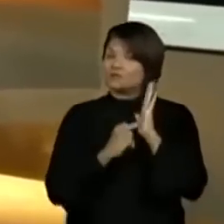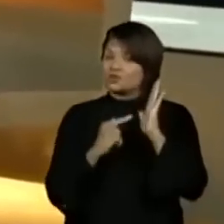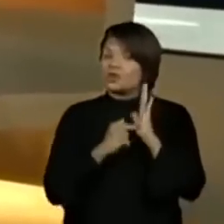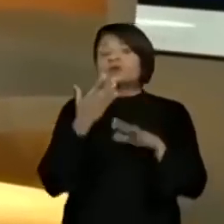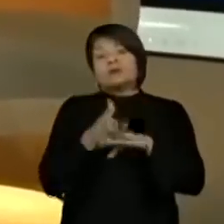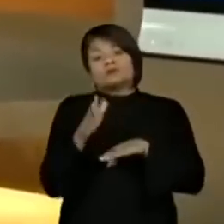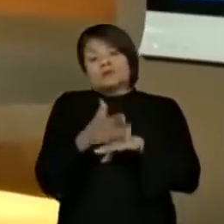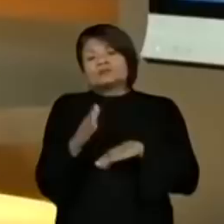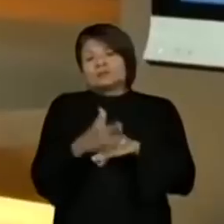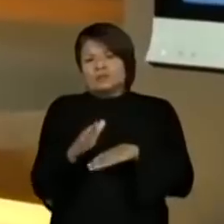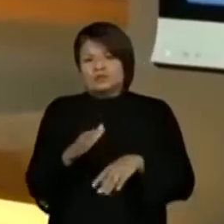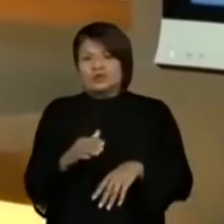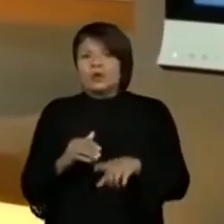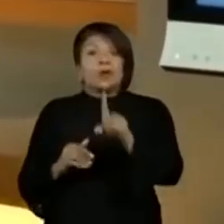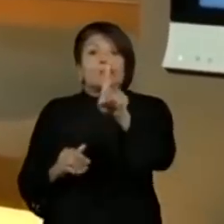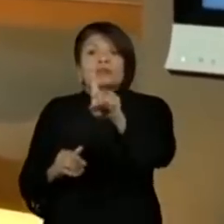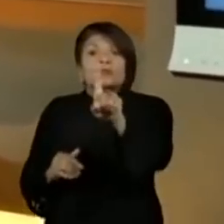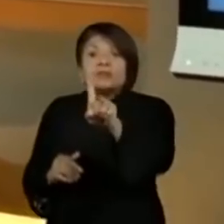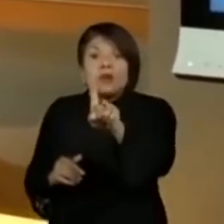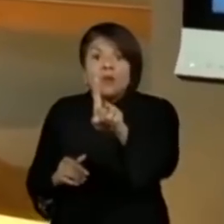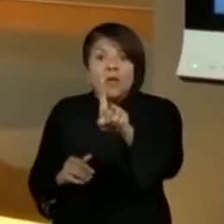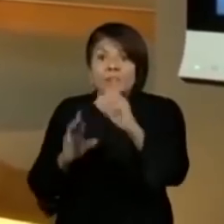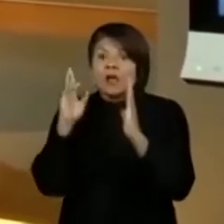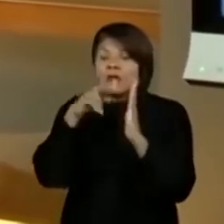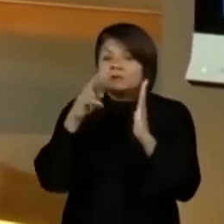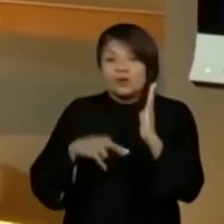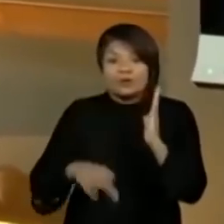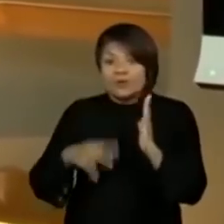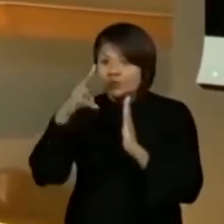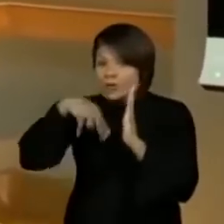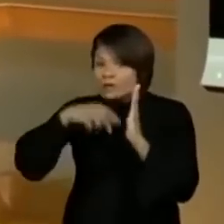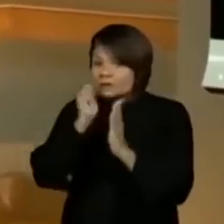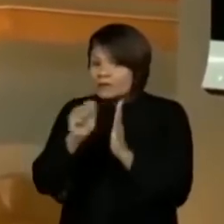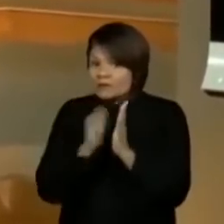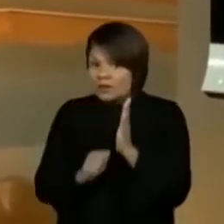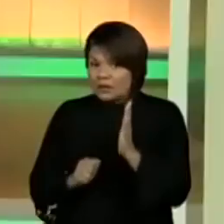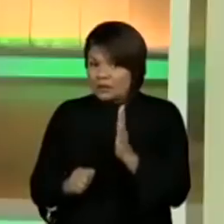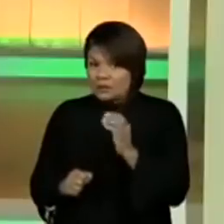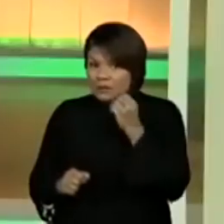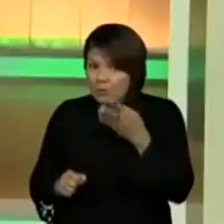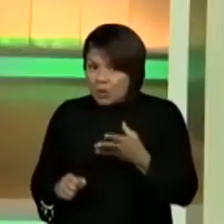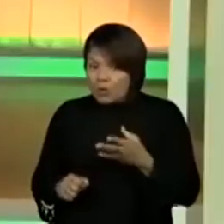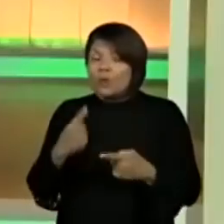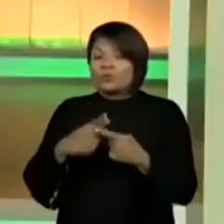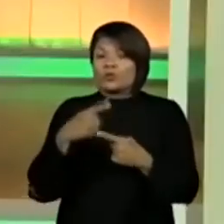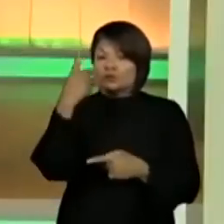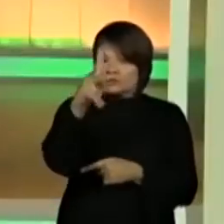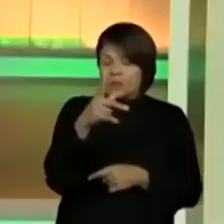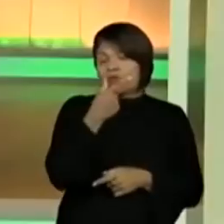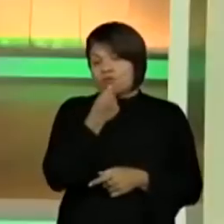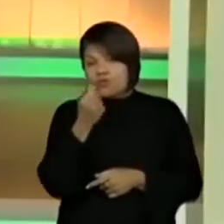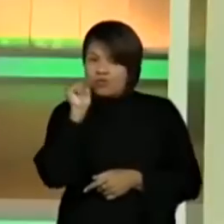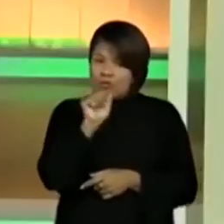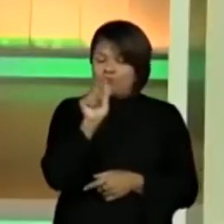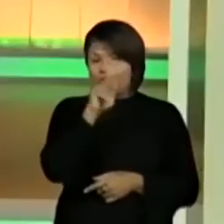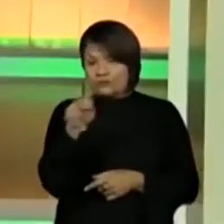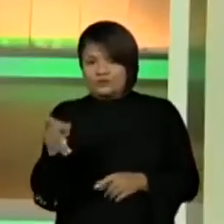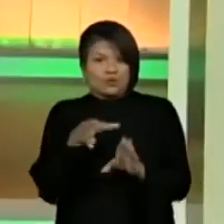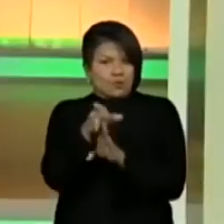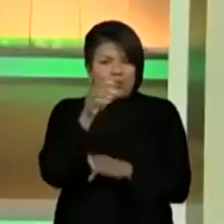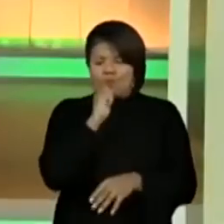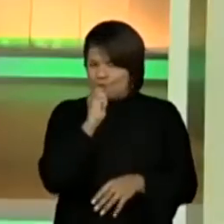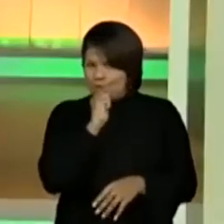exercício com ele. Não é para sair fazendo os exercícios do Ler e Escrever se o seu professor ou a sua professora não orientou.